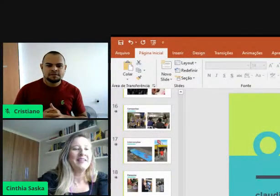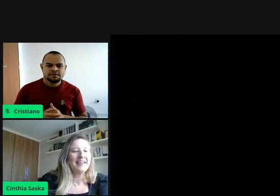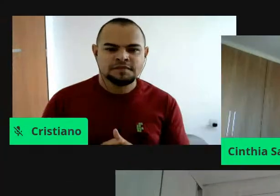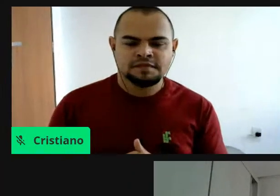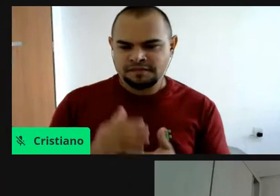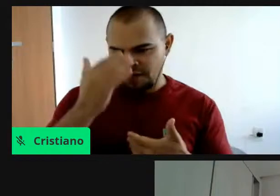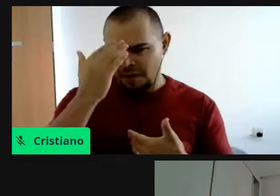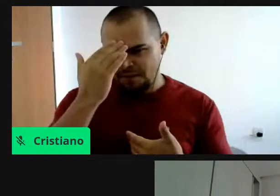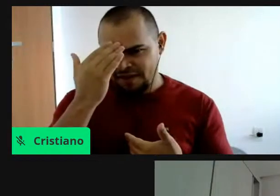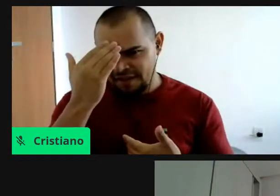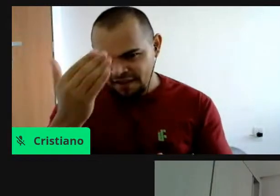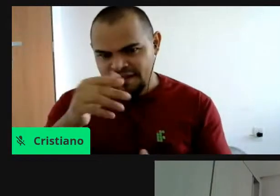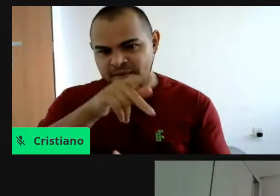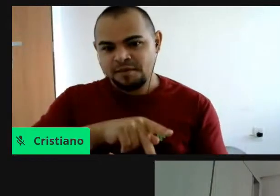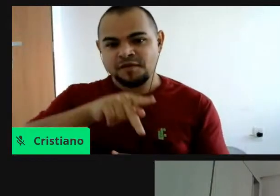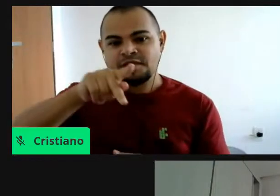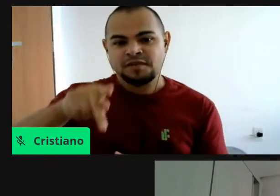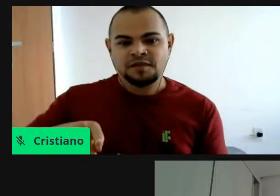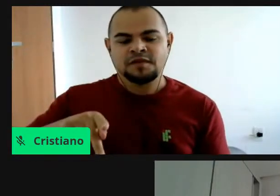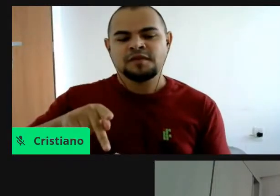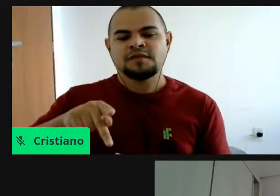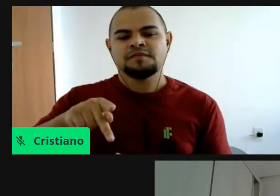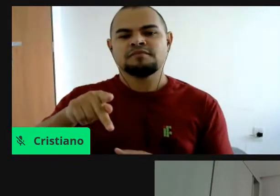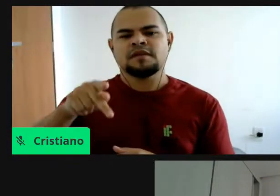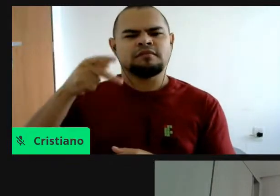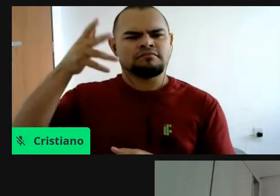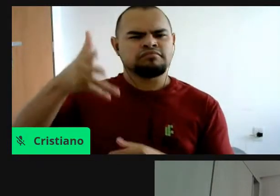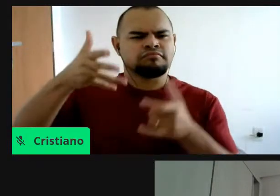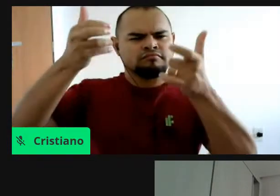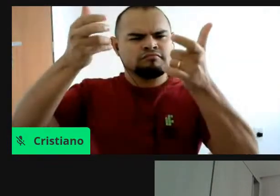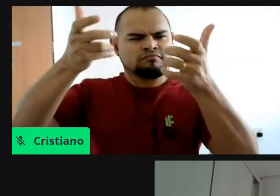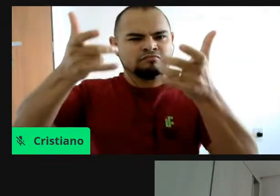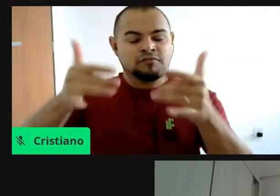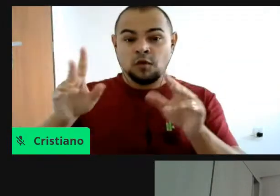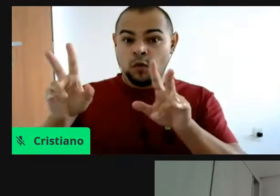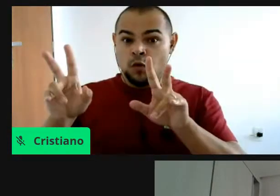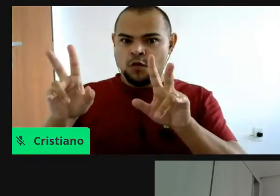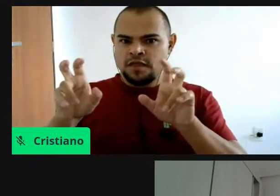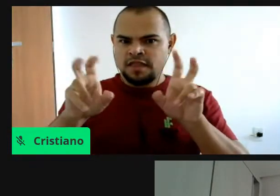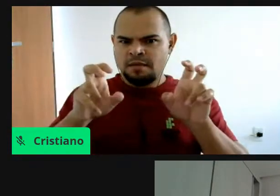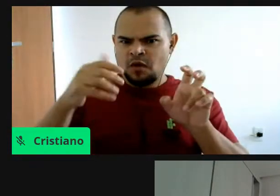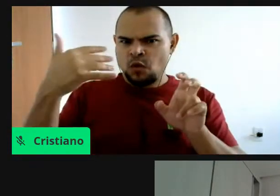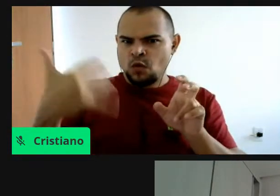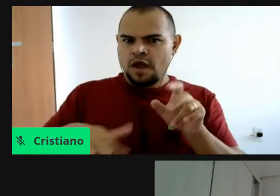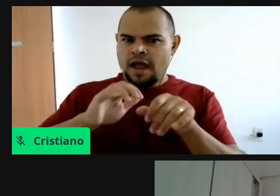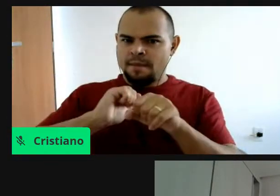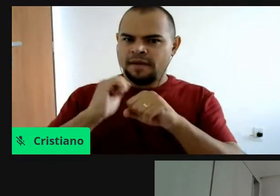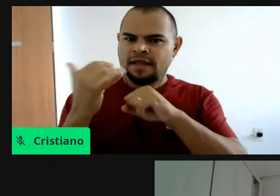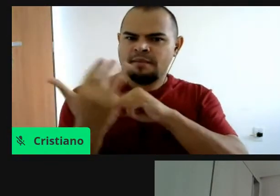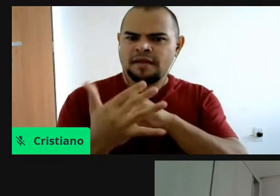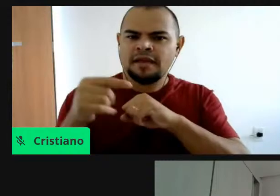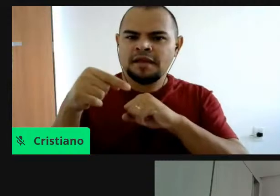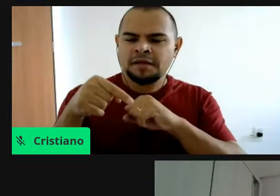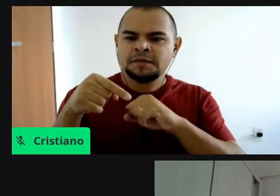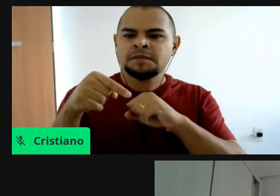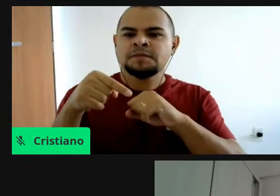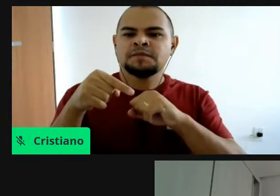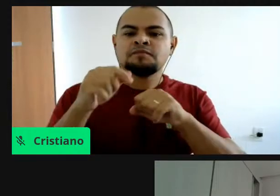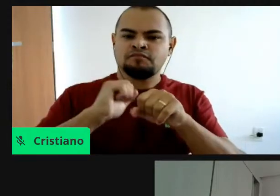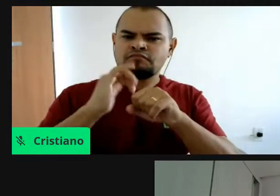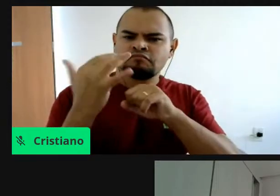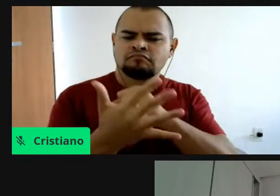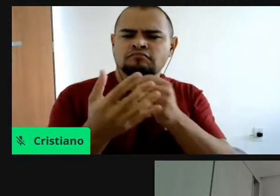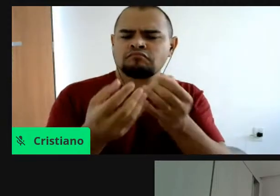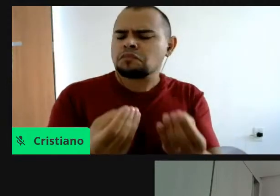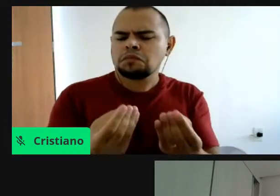Muito obrigada, professora, pela explanação, essa temática, eu acho que a pandemia, um dos pontos positivos, que ela trouxe para